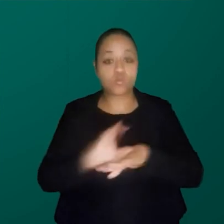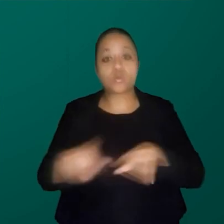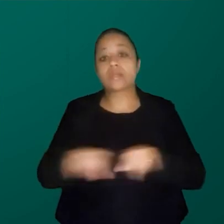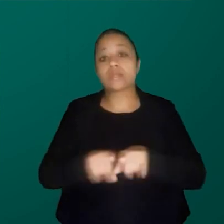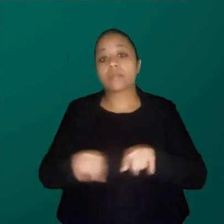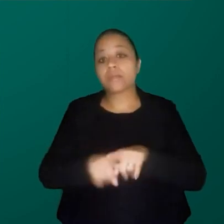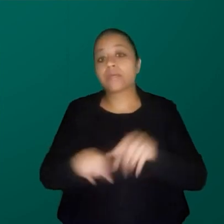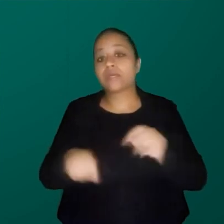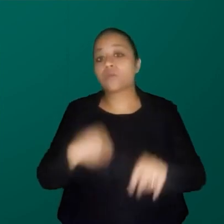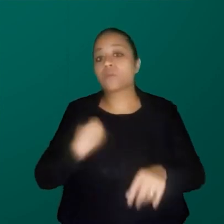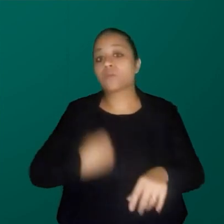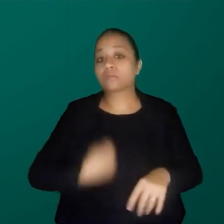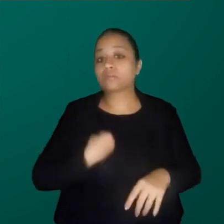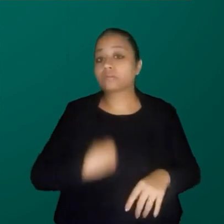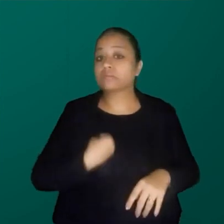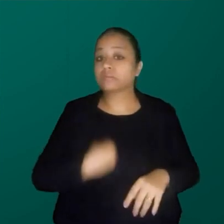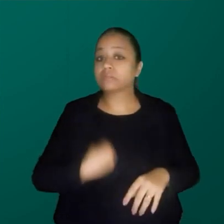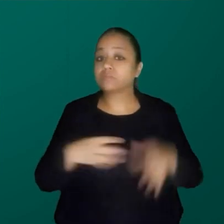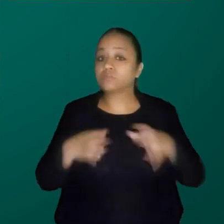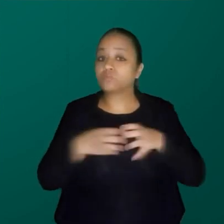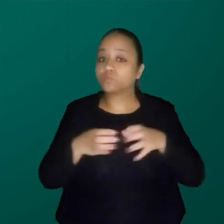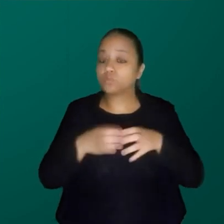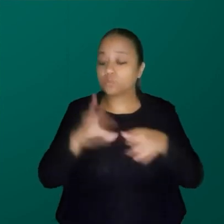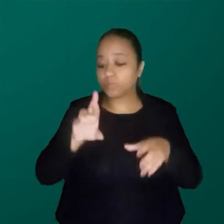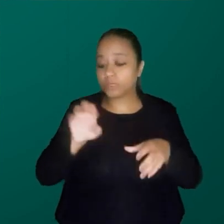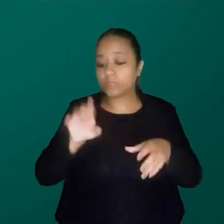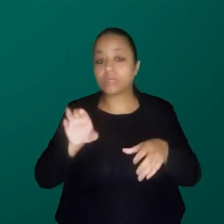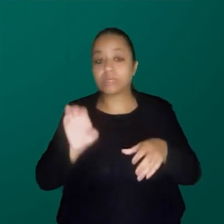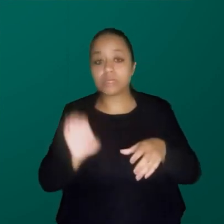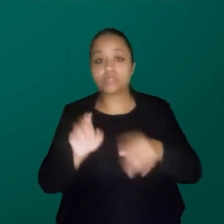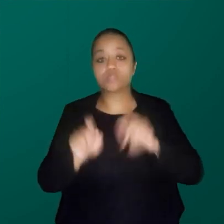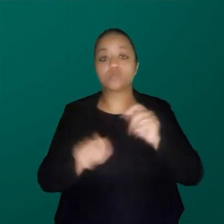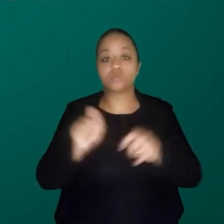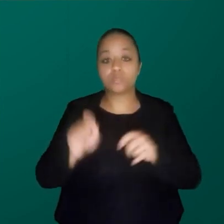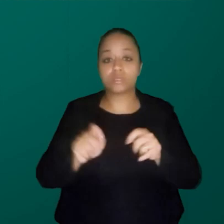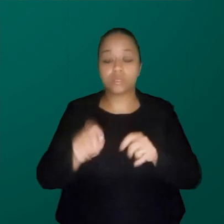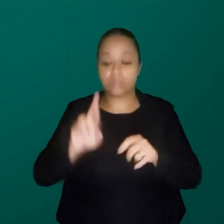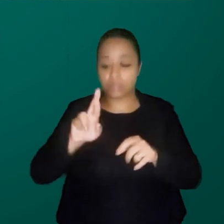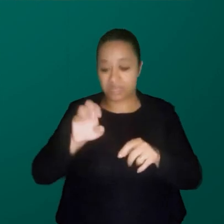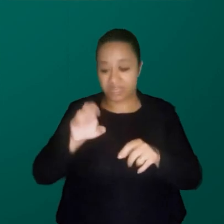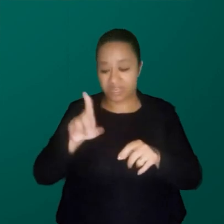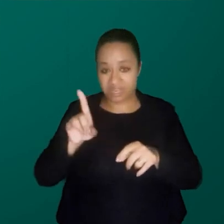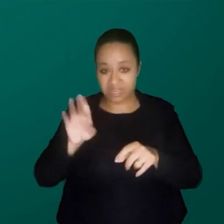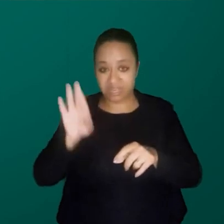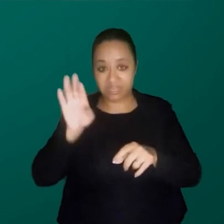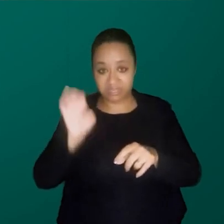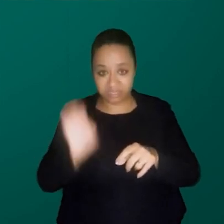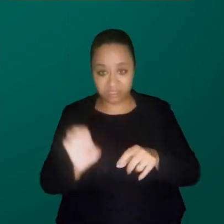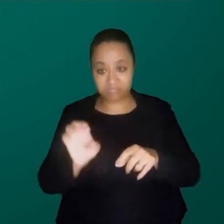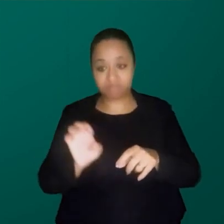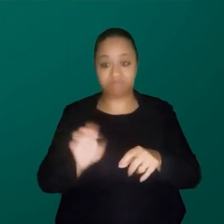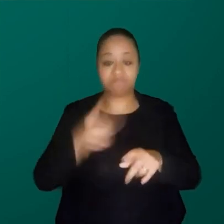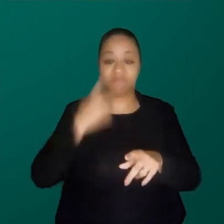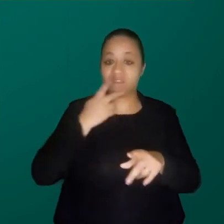que é a GENIPER, que é a Joint Network of Informal Physics, Education and